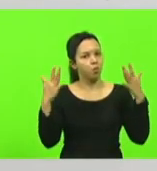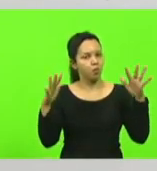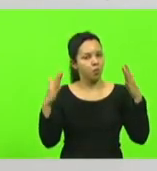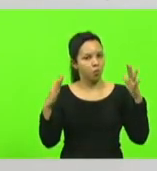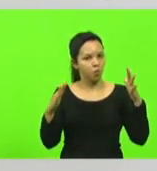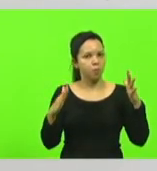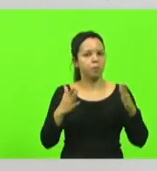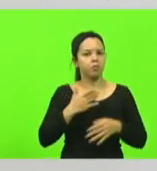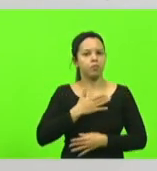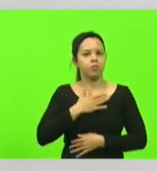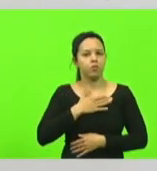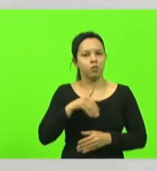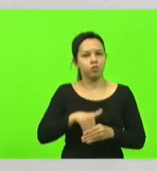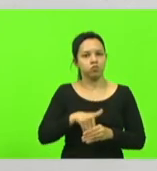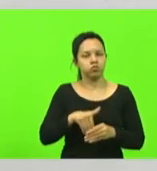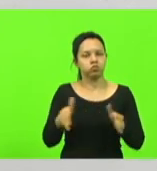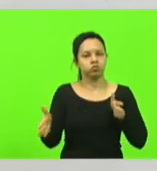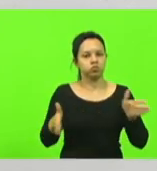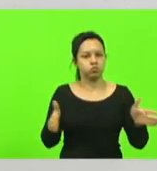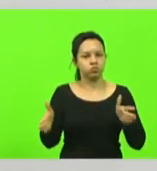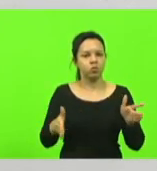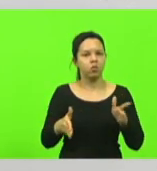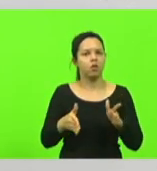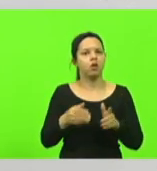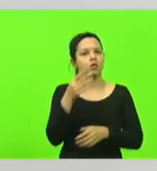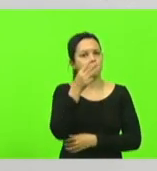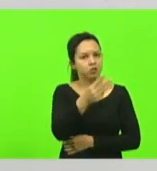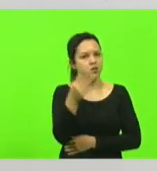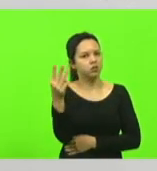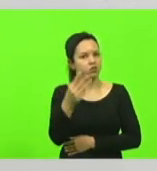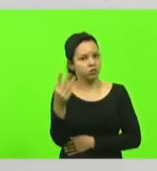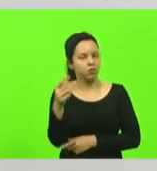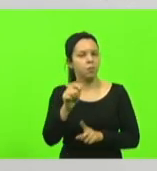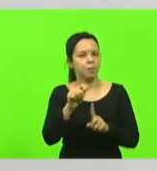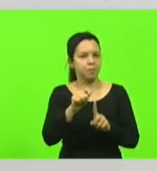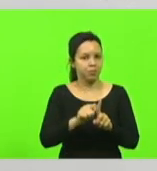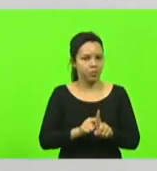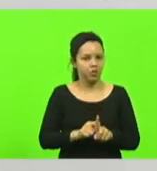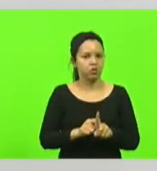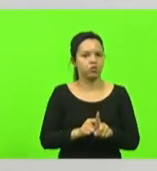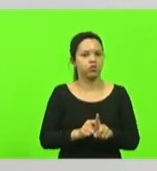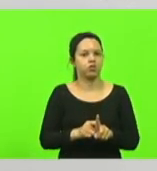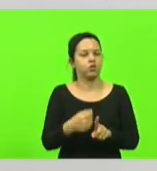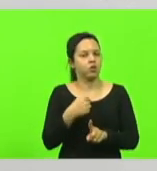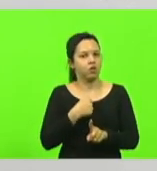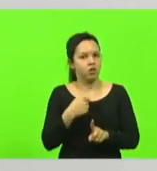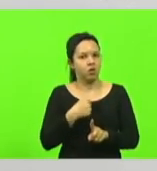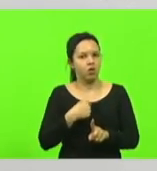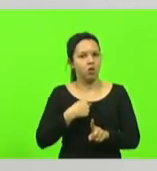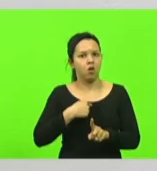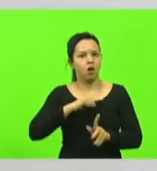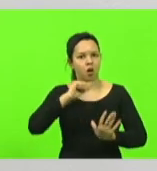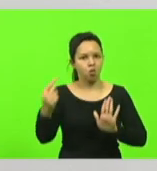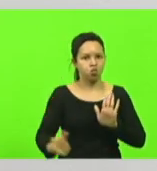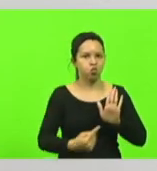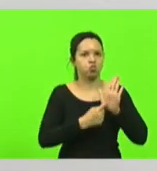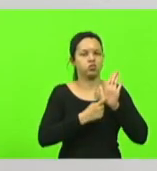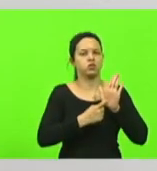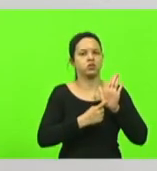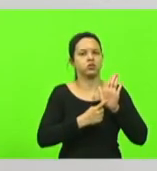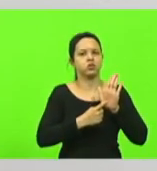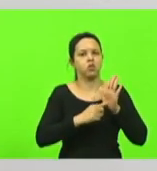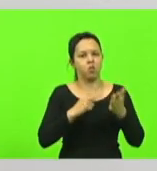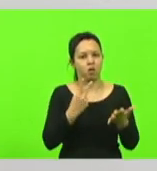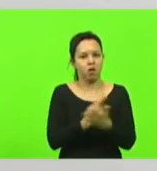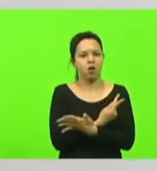chega ao 33º mês sem uma acusação de malversação